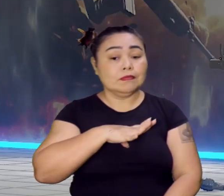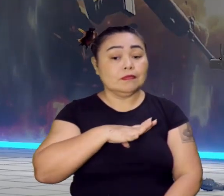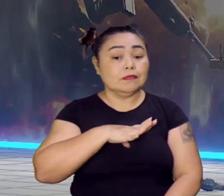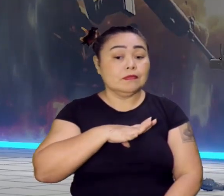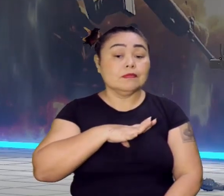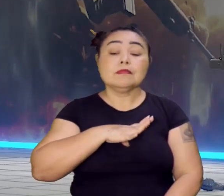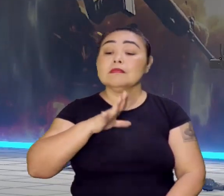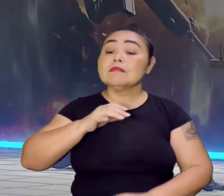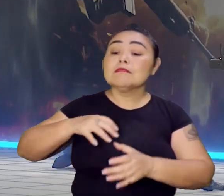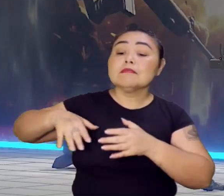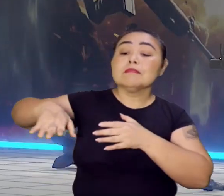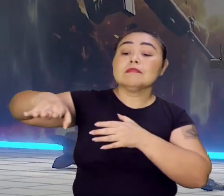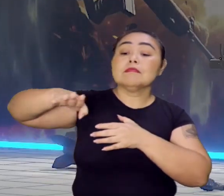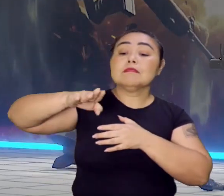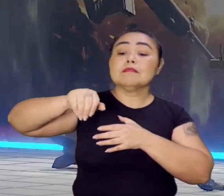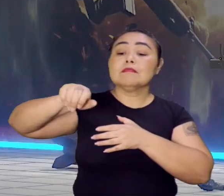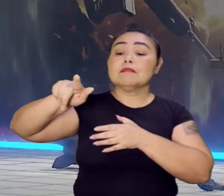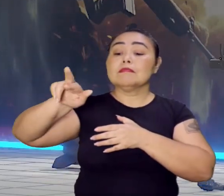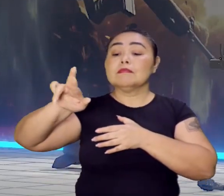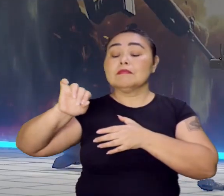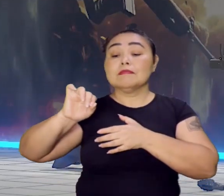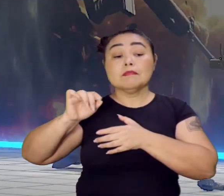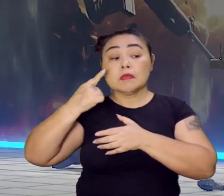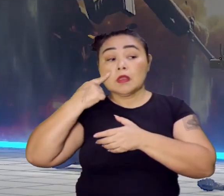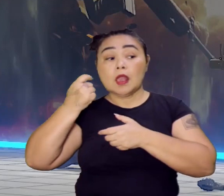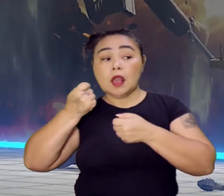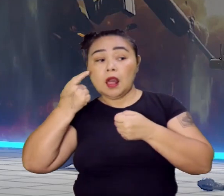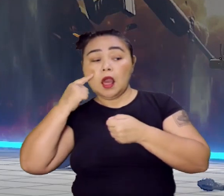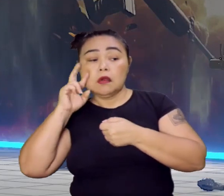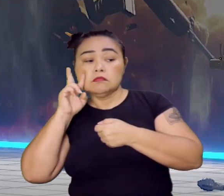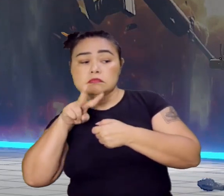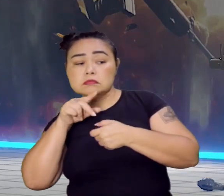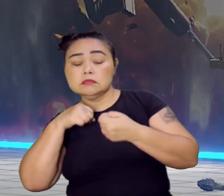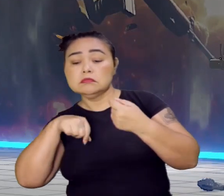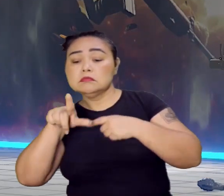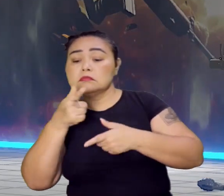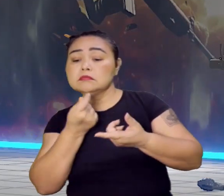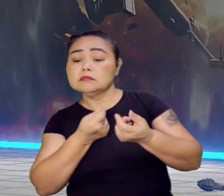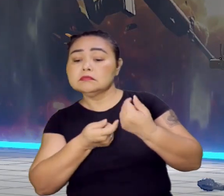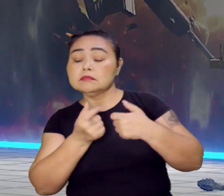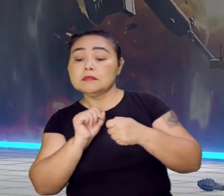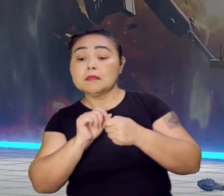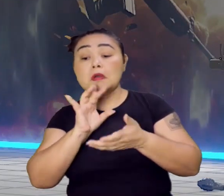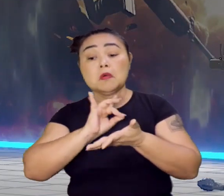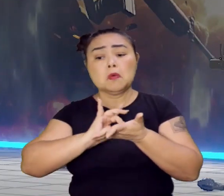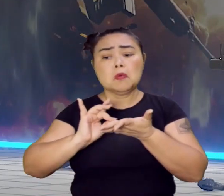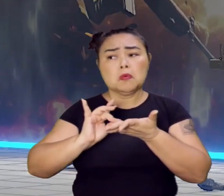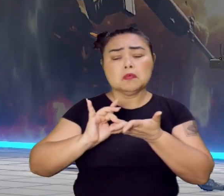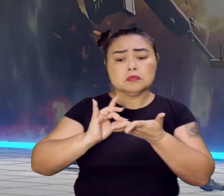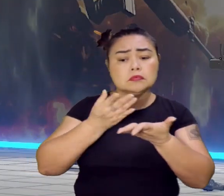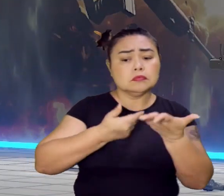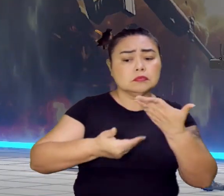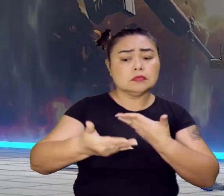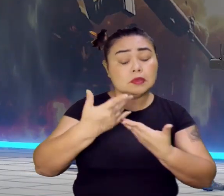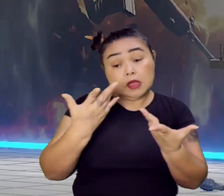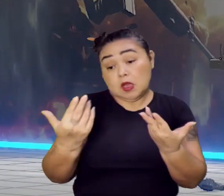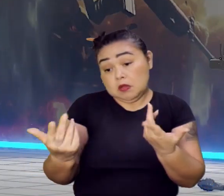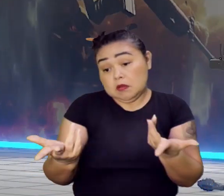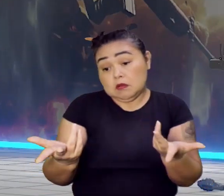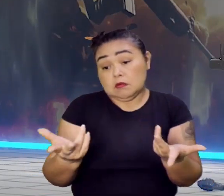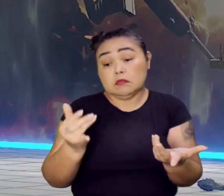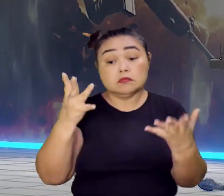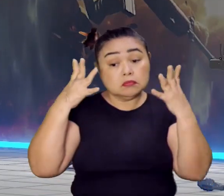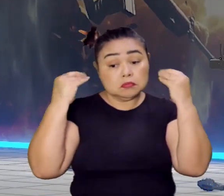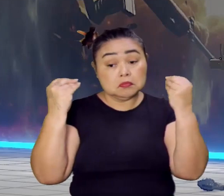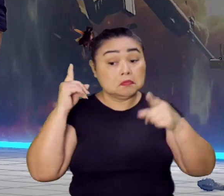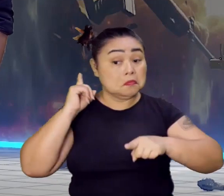burguesia portuguesa, ela controlava o comércio. Só que os inimigos não podiam mais fazer comércio, como era o caso da Holanda. Estava proibido